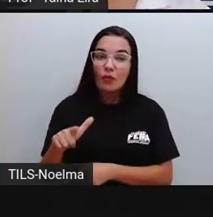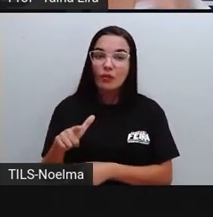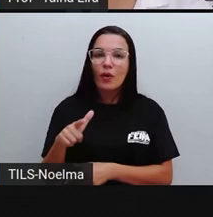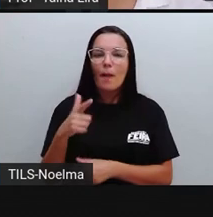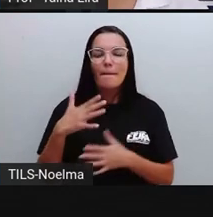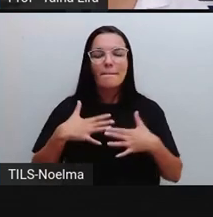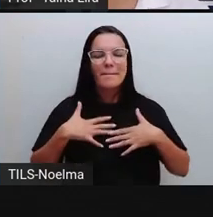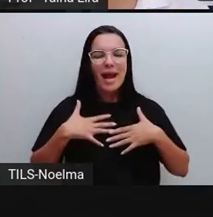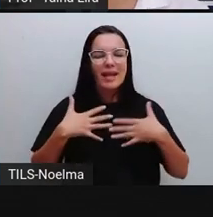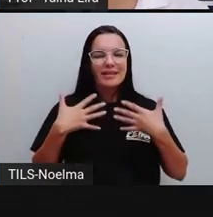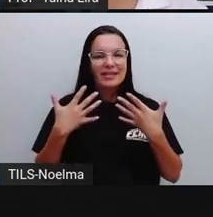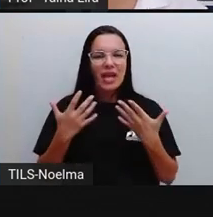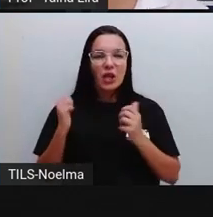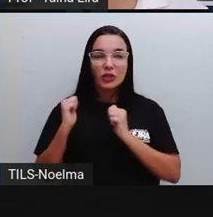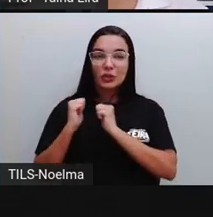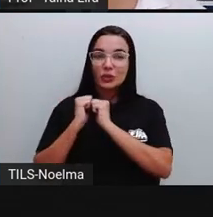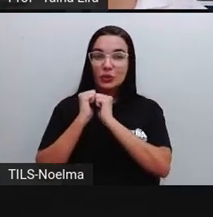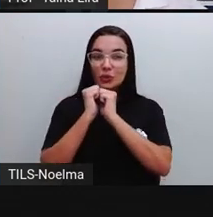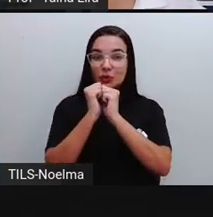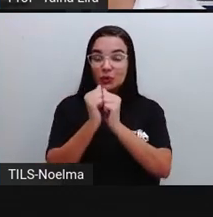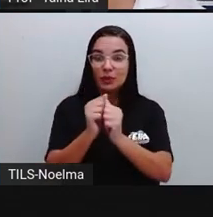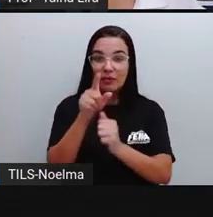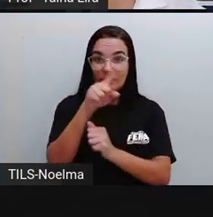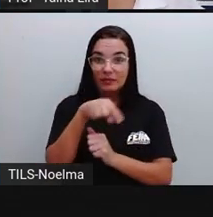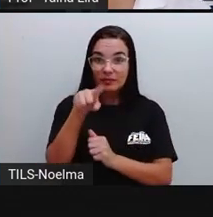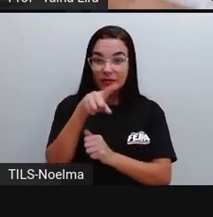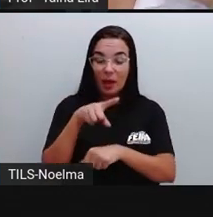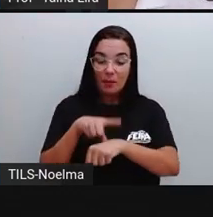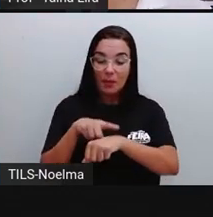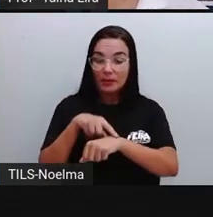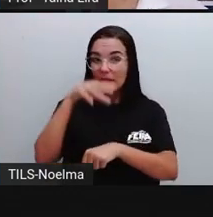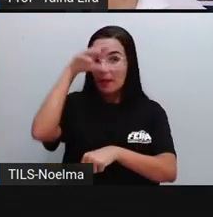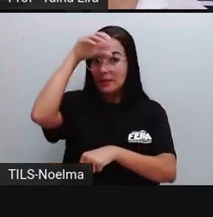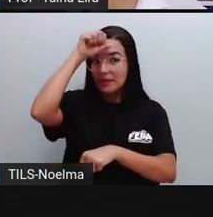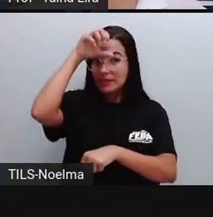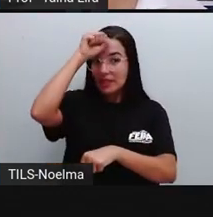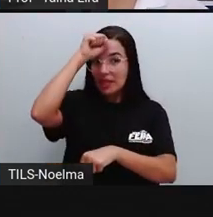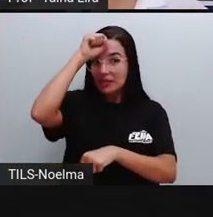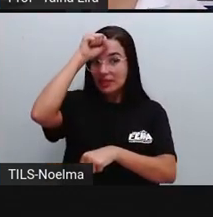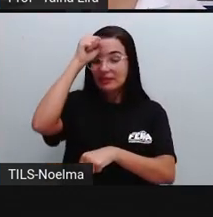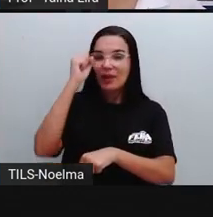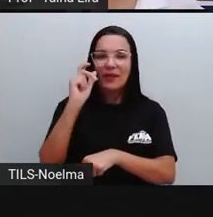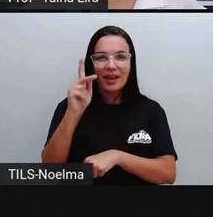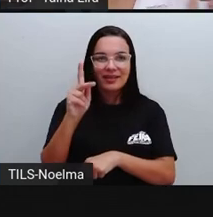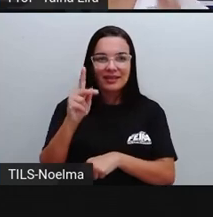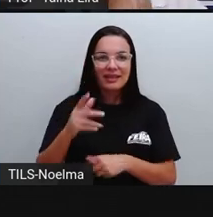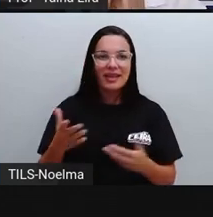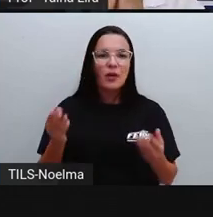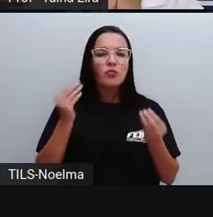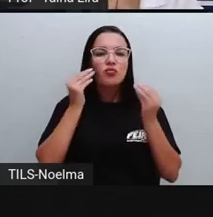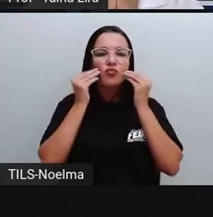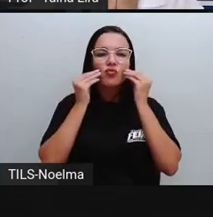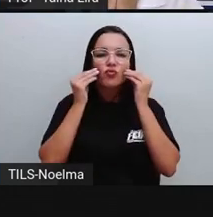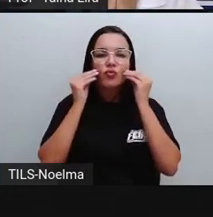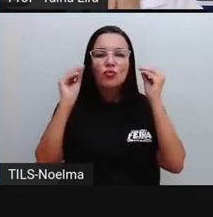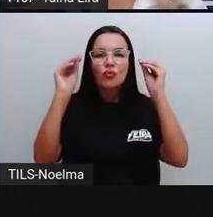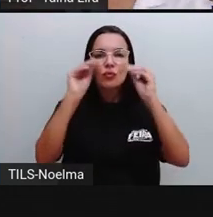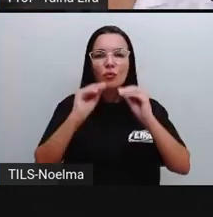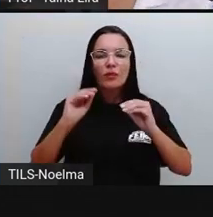foi um prazer estar aqui com vocês, tá? Espero que tenha sido um momento de muita aprendizagem, tá bom? Um beijo,